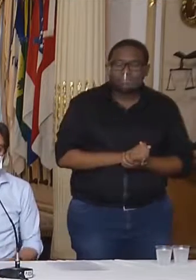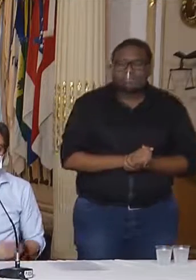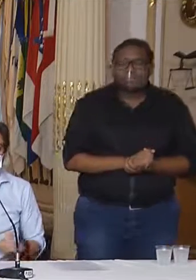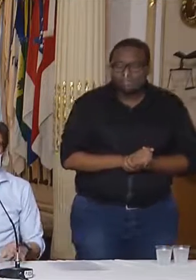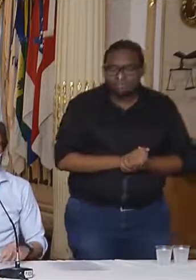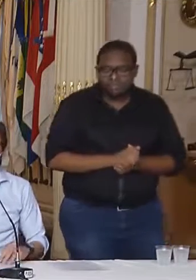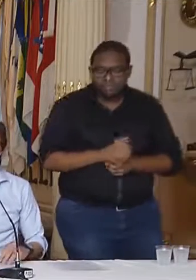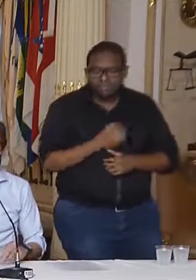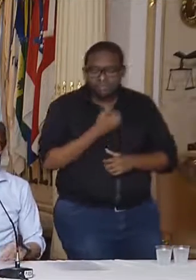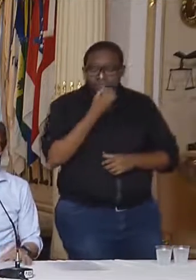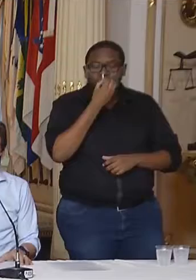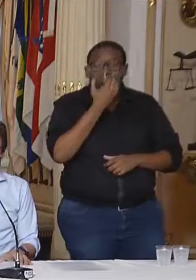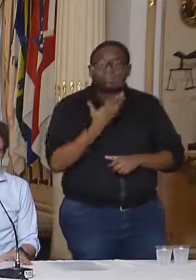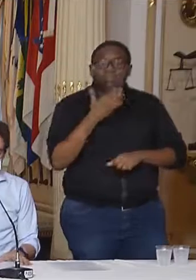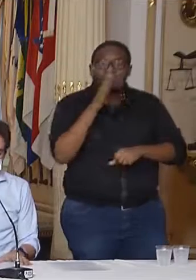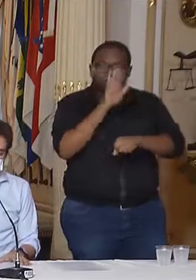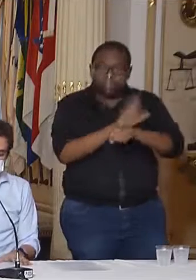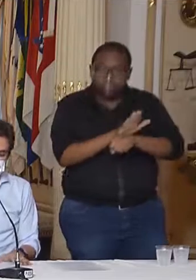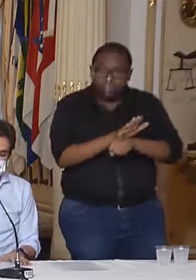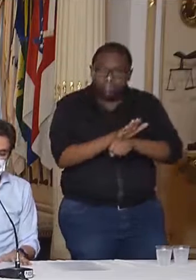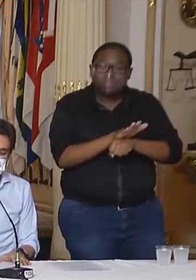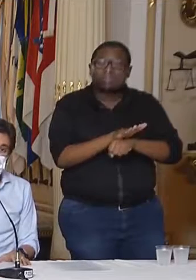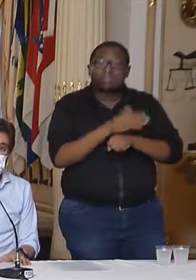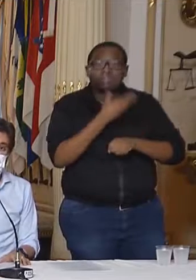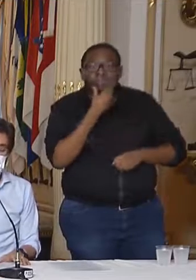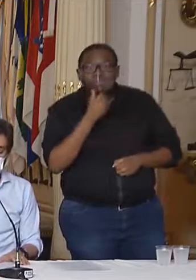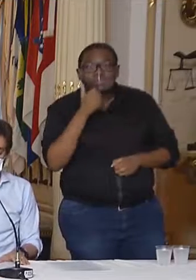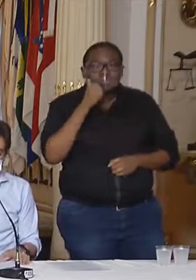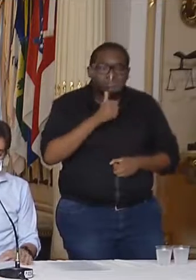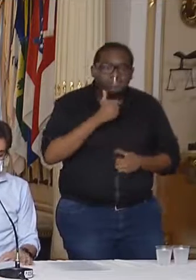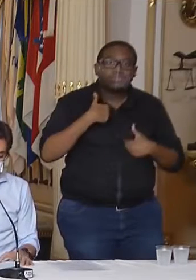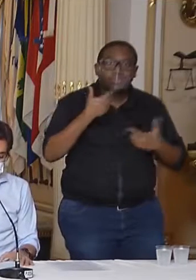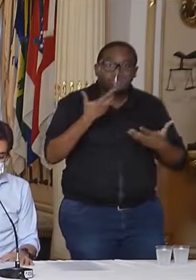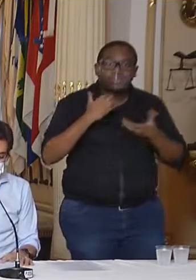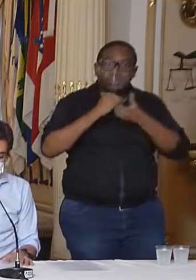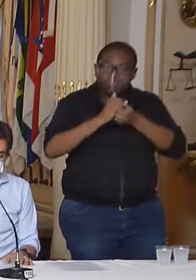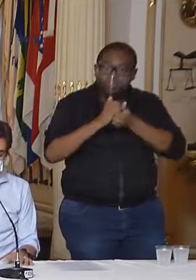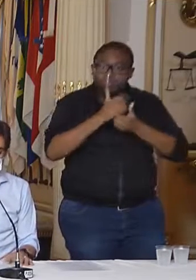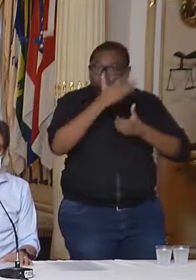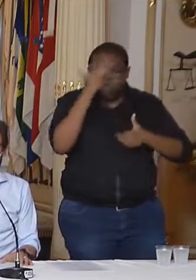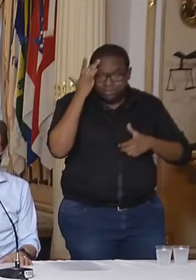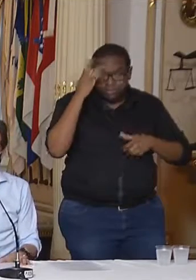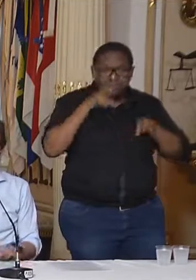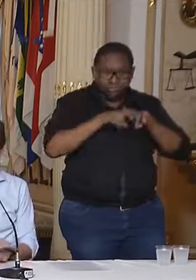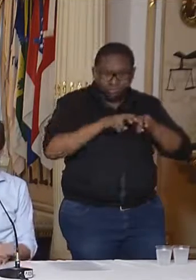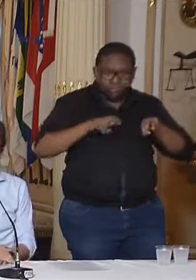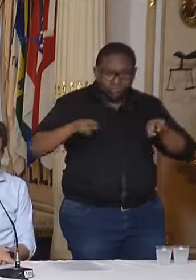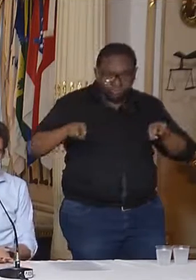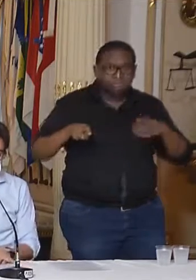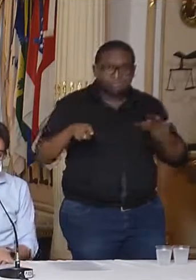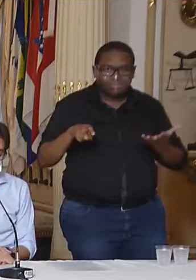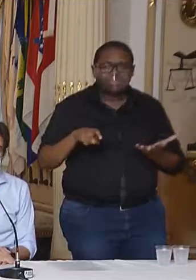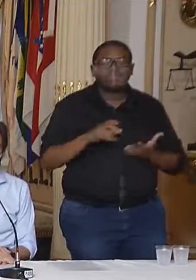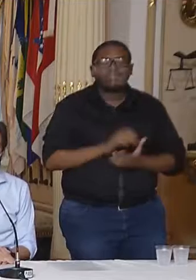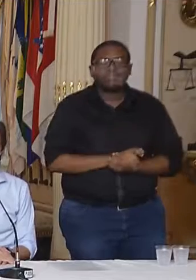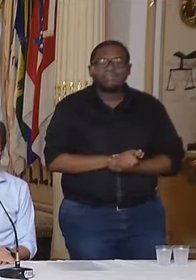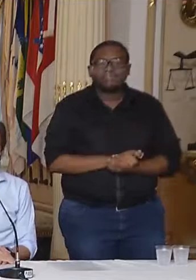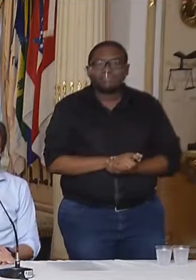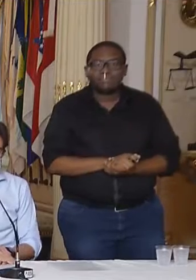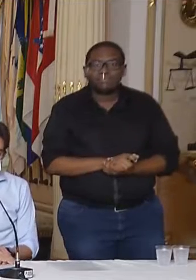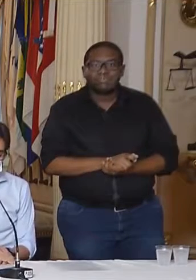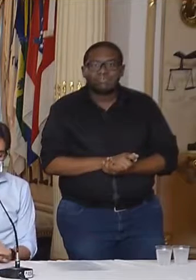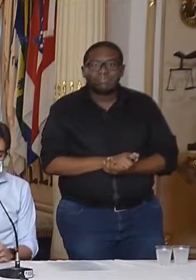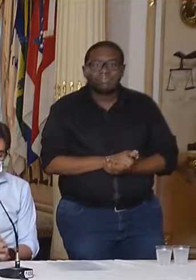Boa tarde a todos, boa tarde a todas. Gostaria de cumprimentar os colegas secretários André Longo e Alexandre Rebelo.